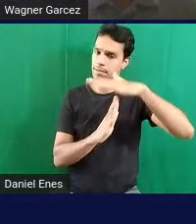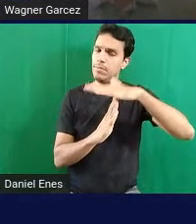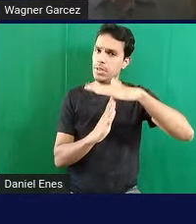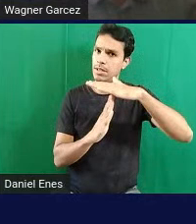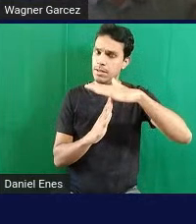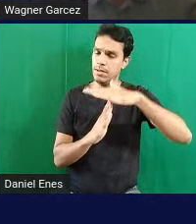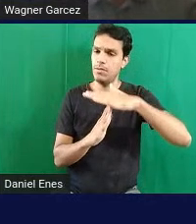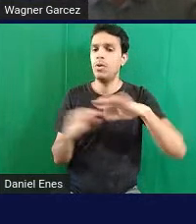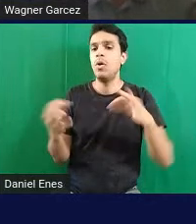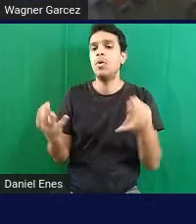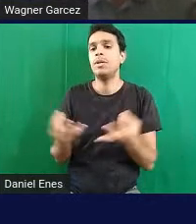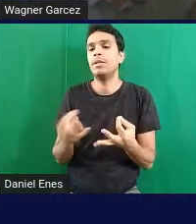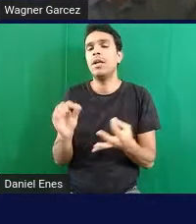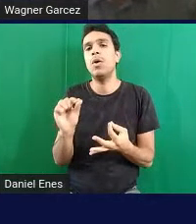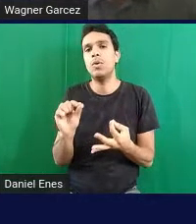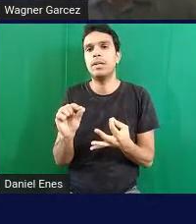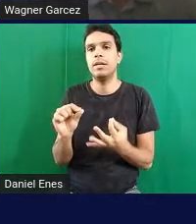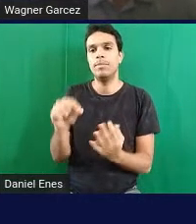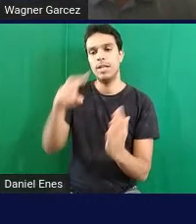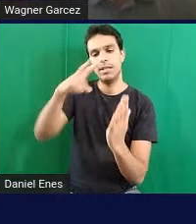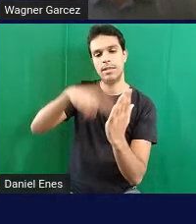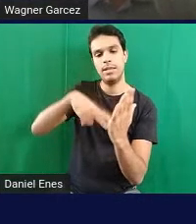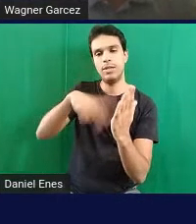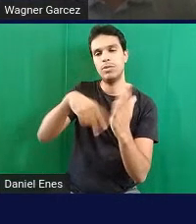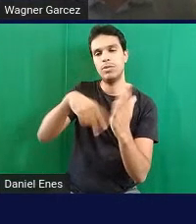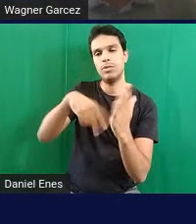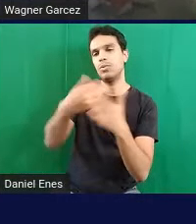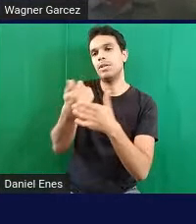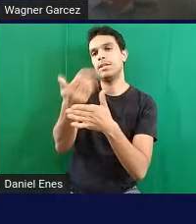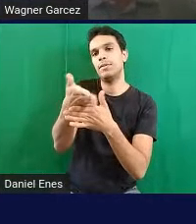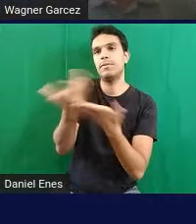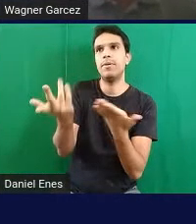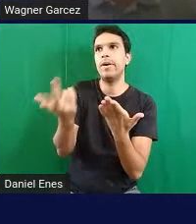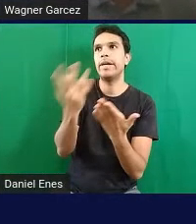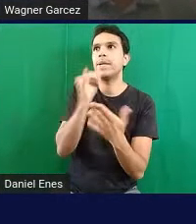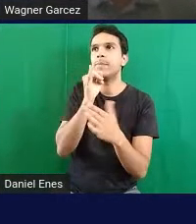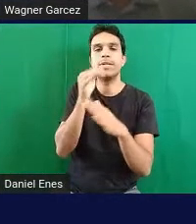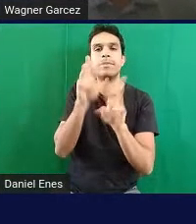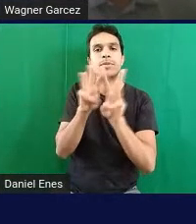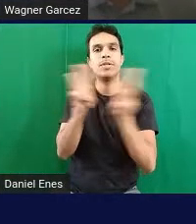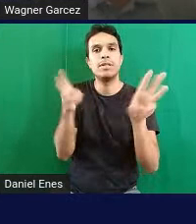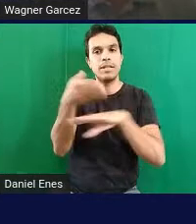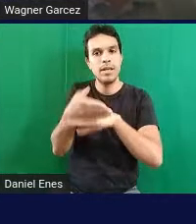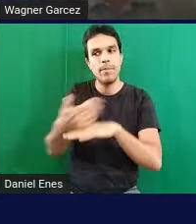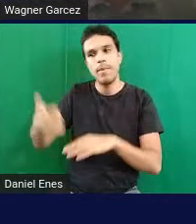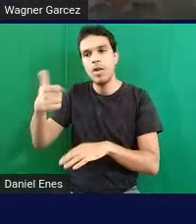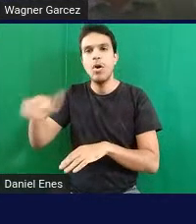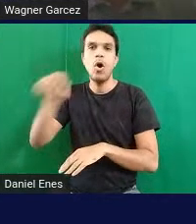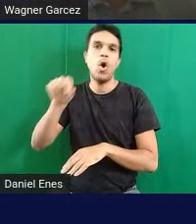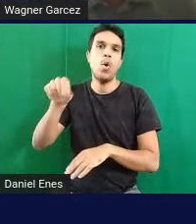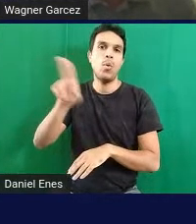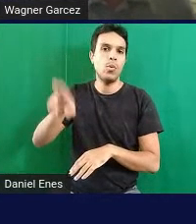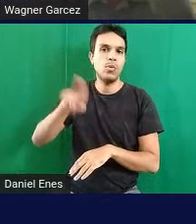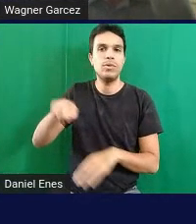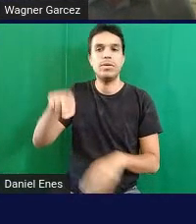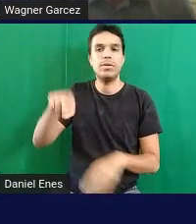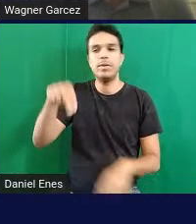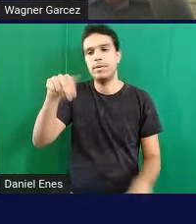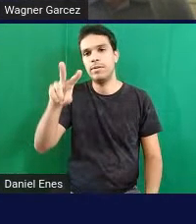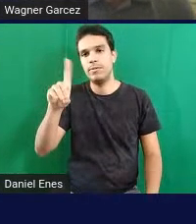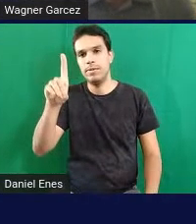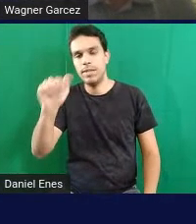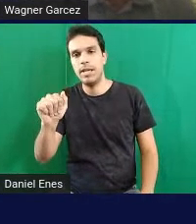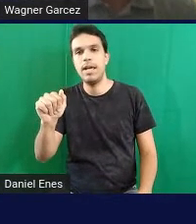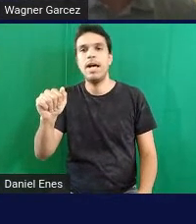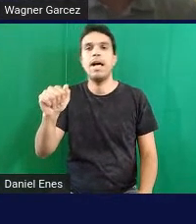ideal mesmo para a leitura de ambientes externos, para páginas na web, é você usar o NVDA ou o Virtual Vision ou